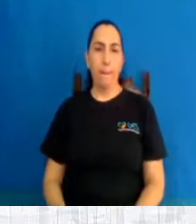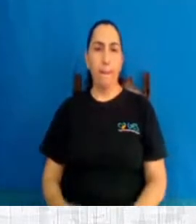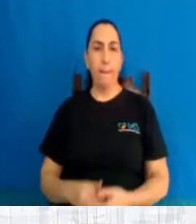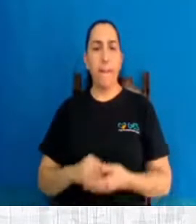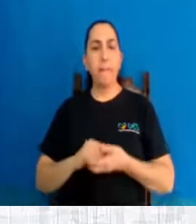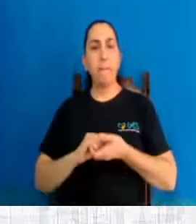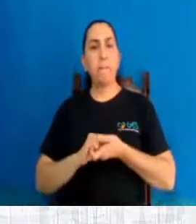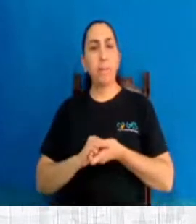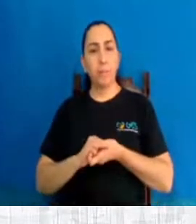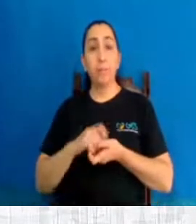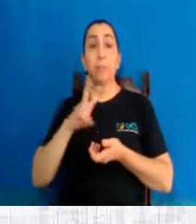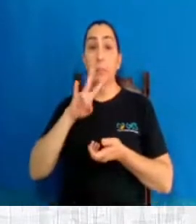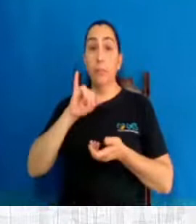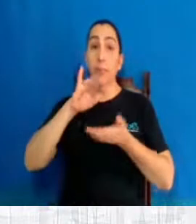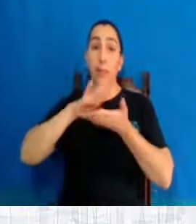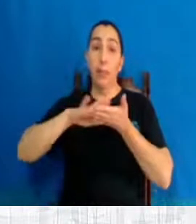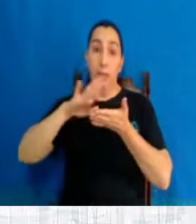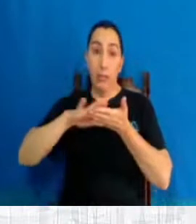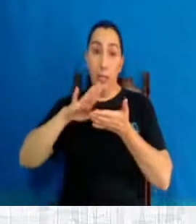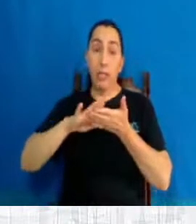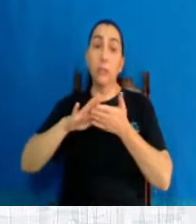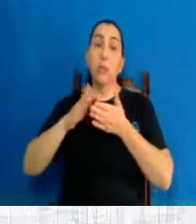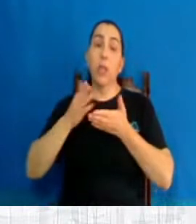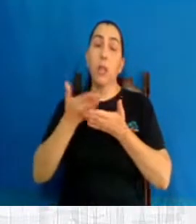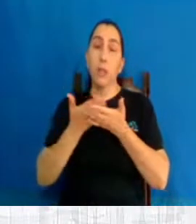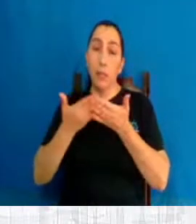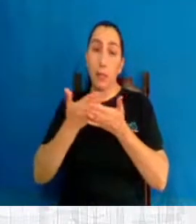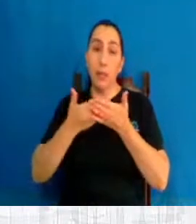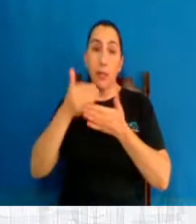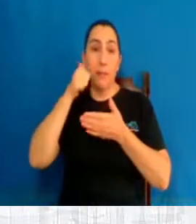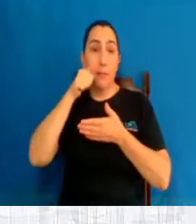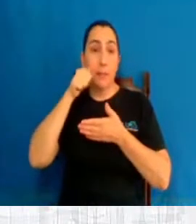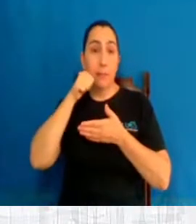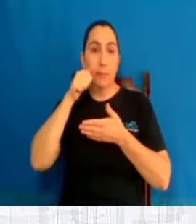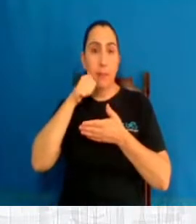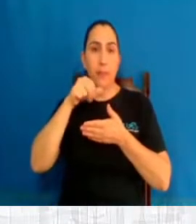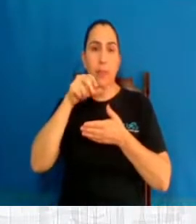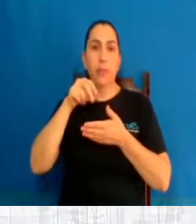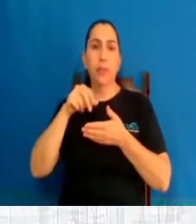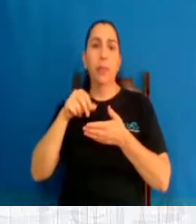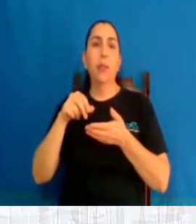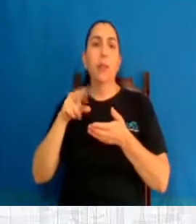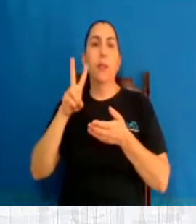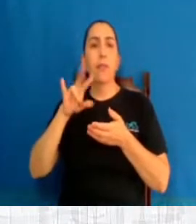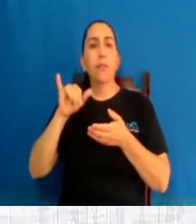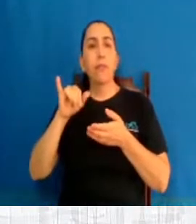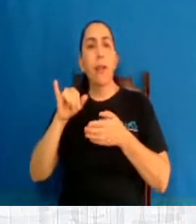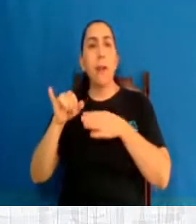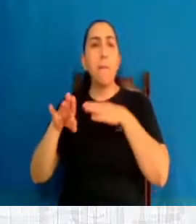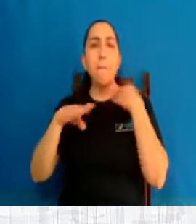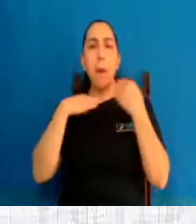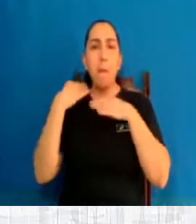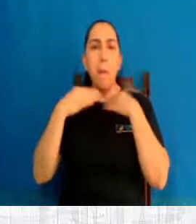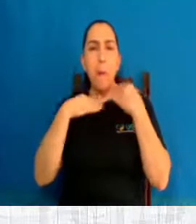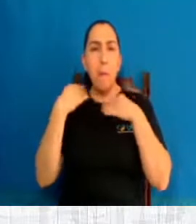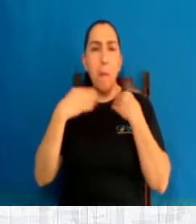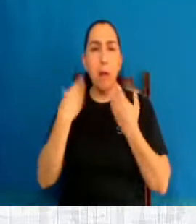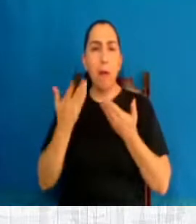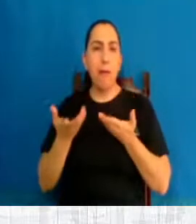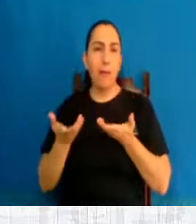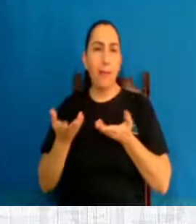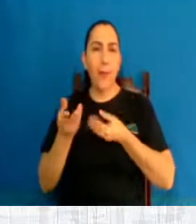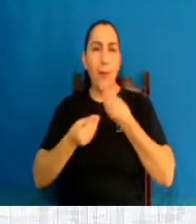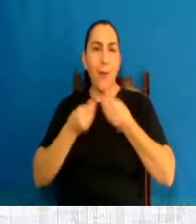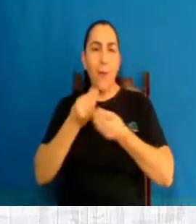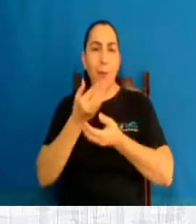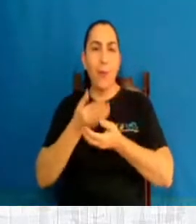Maior gasto público com tratamento para as mulheres também. Vai ter uma indústria do aborto com as mortes acobertadas, como a gente viu no filme Blood Money, que